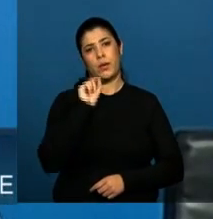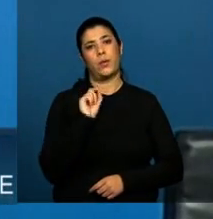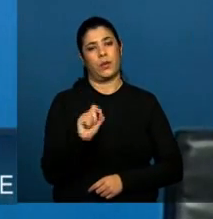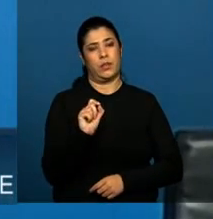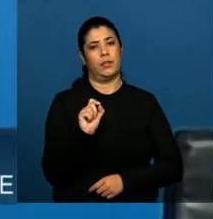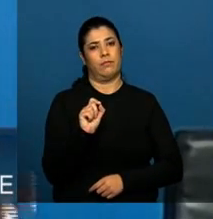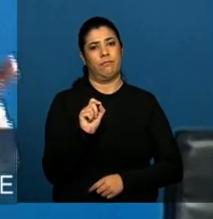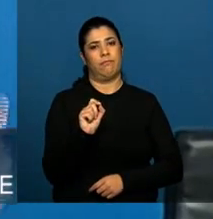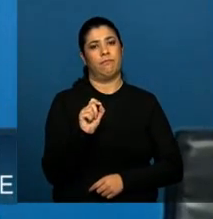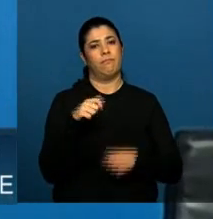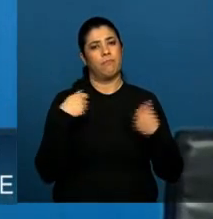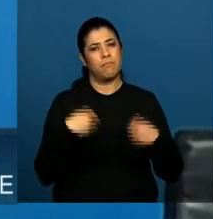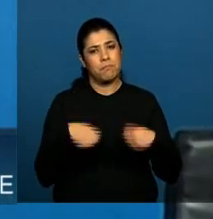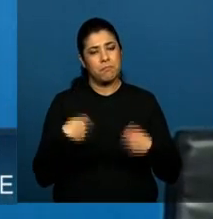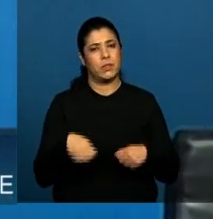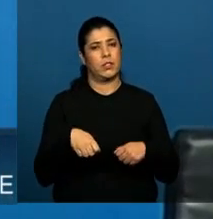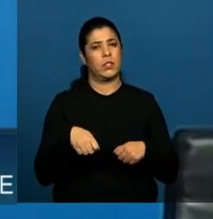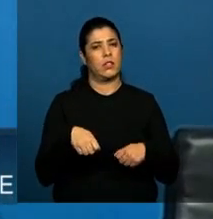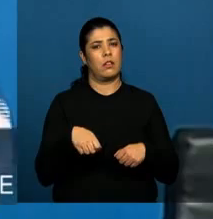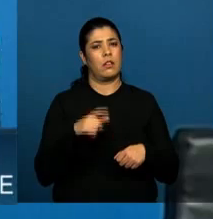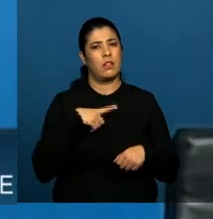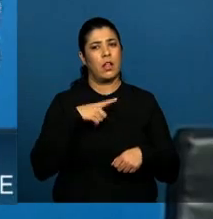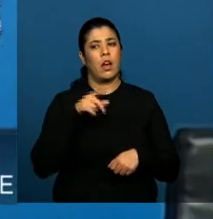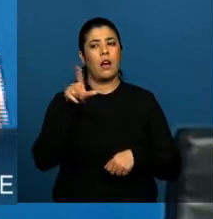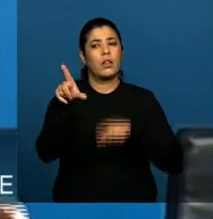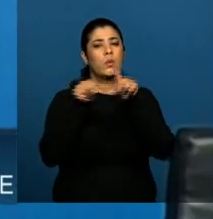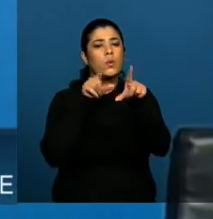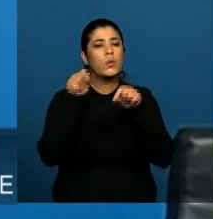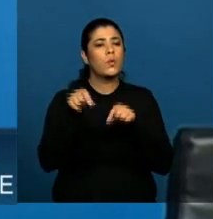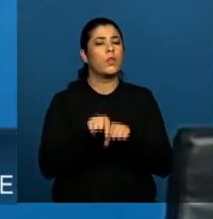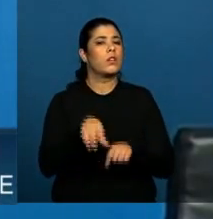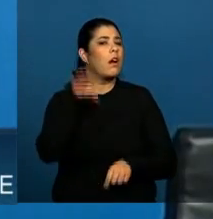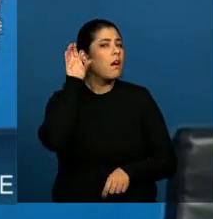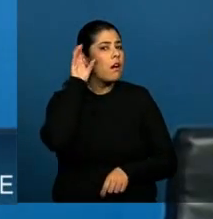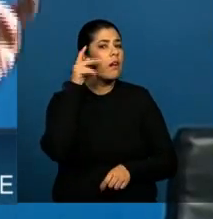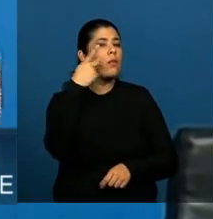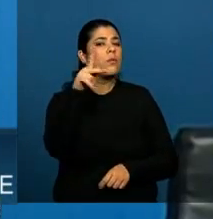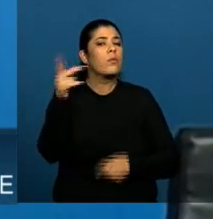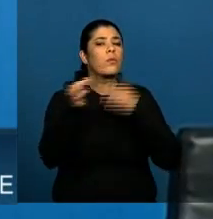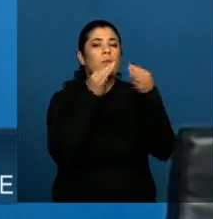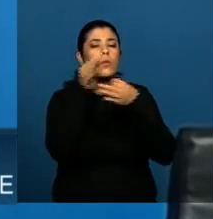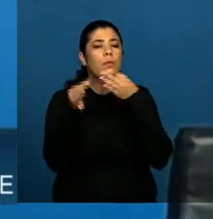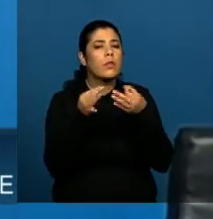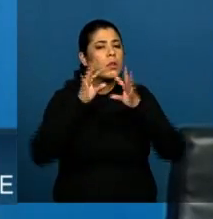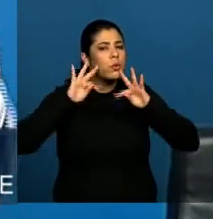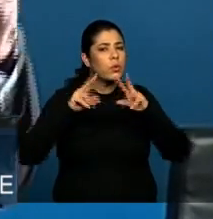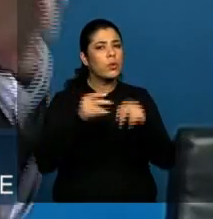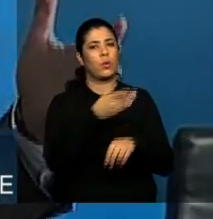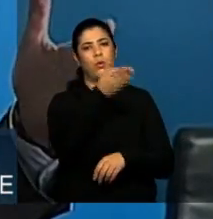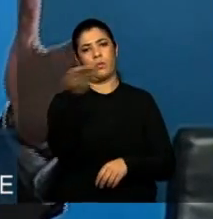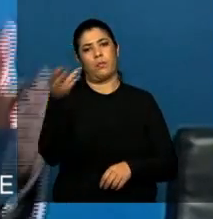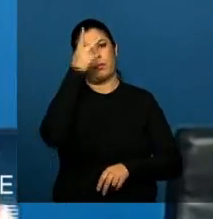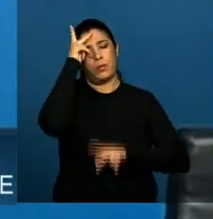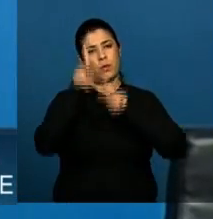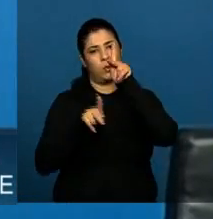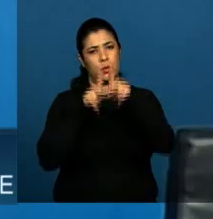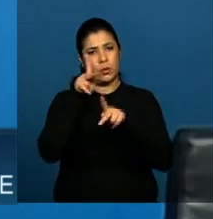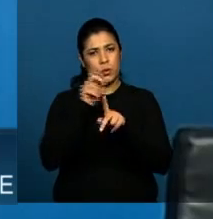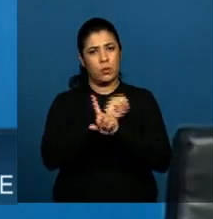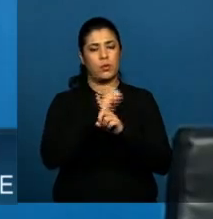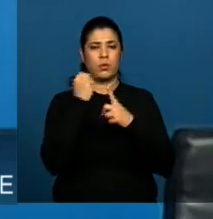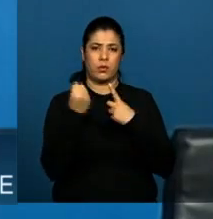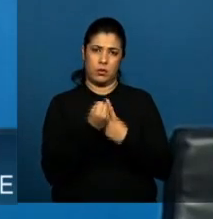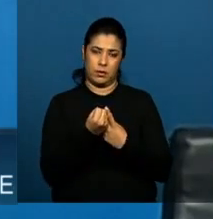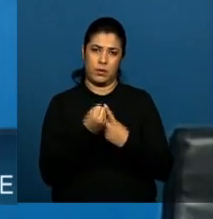E eu acho que isso deve ensinar para o Congresso Nacional e para o poder político, no país como um todo, que abrir a consulta e ouvir a